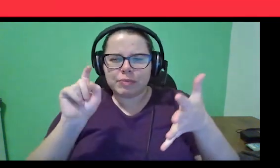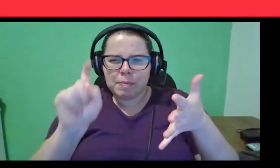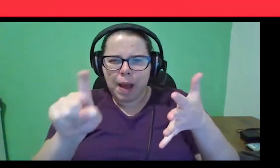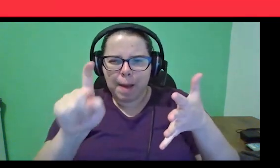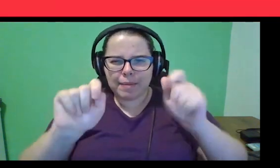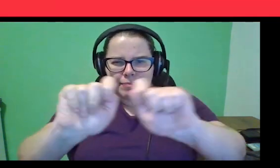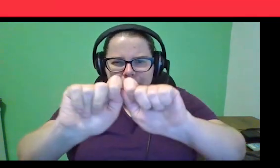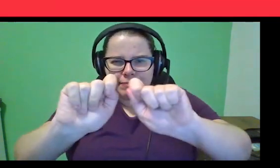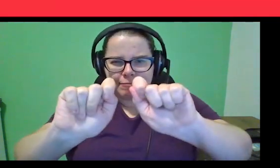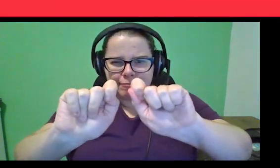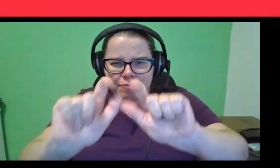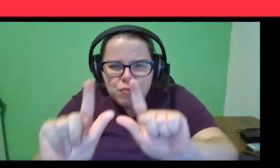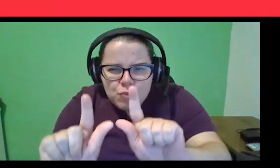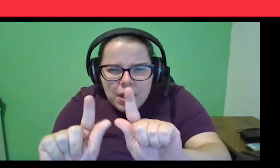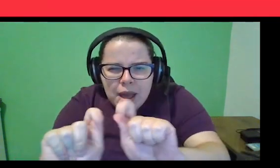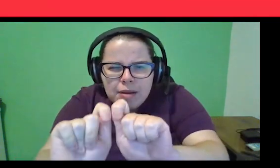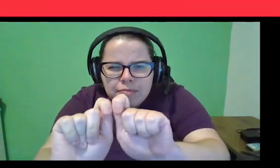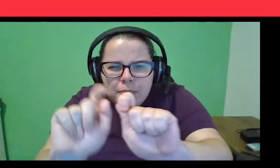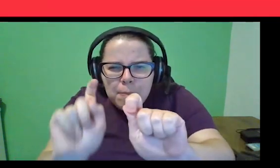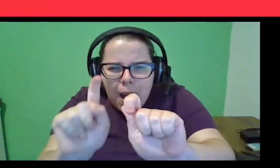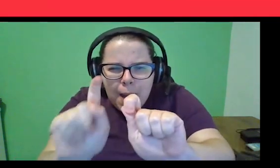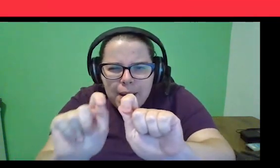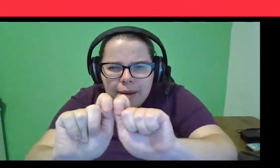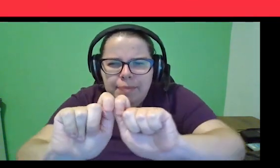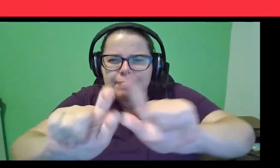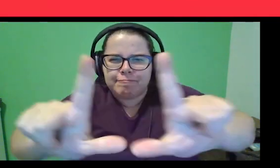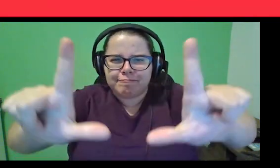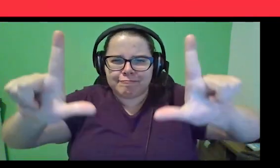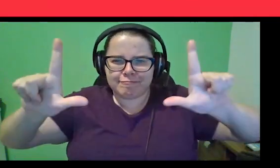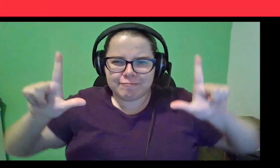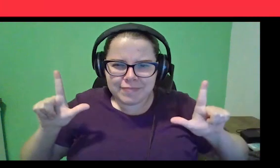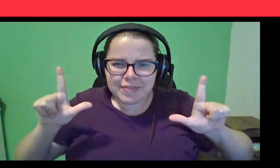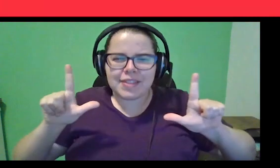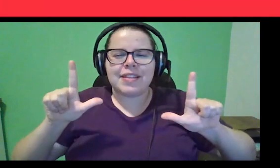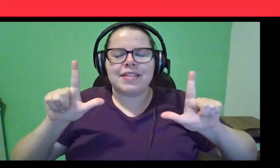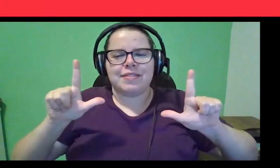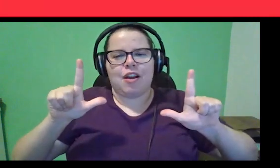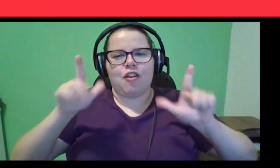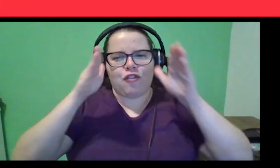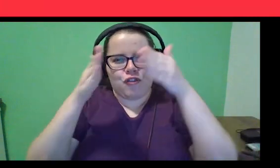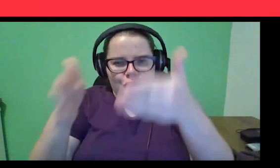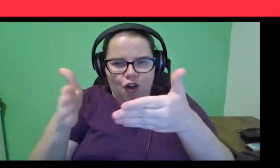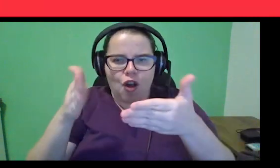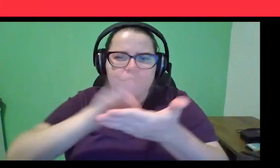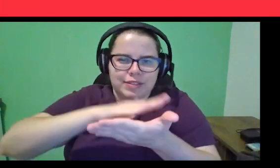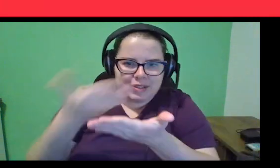cliquezinhos na tela dela, expande e coloca o foco